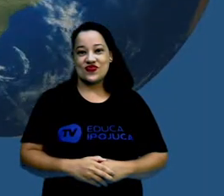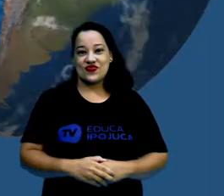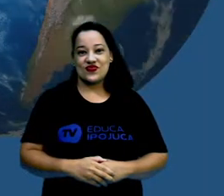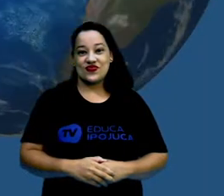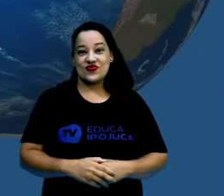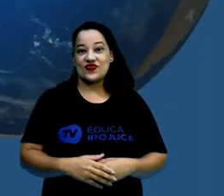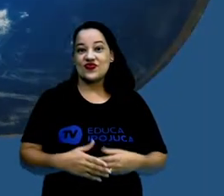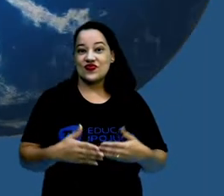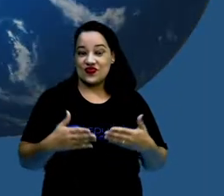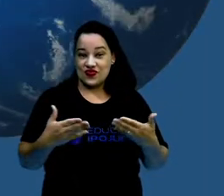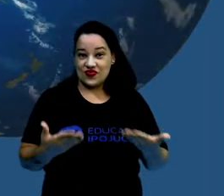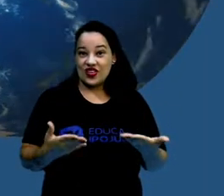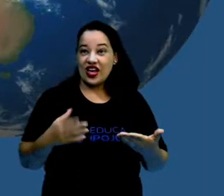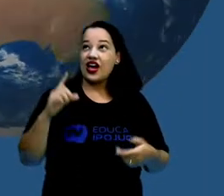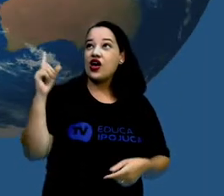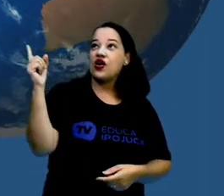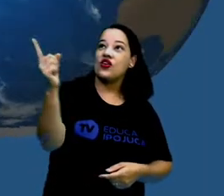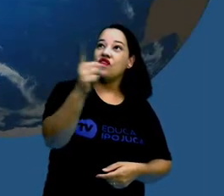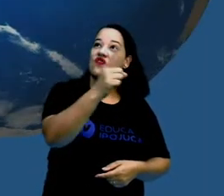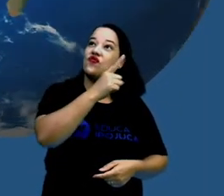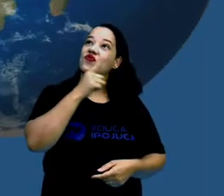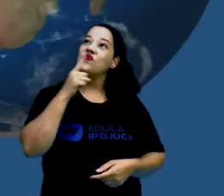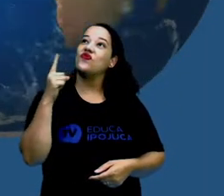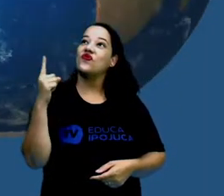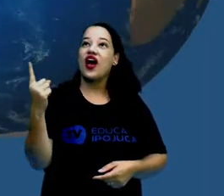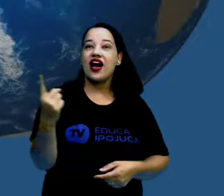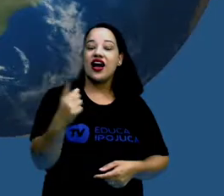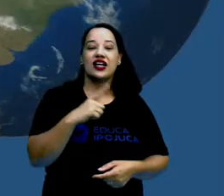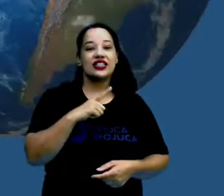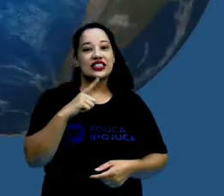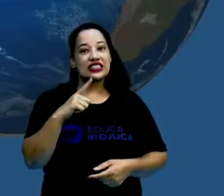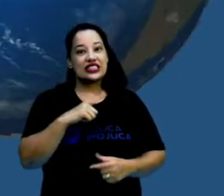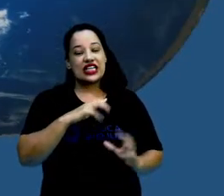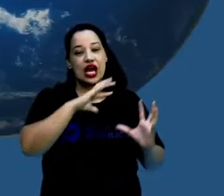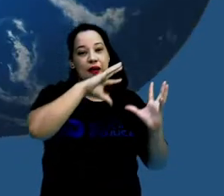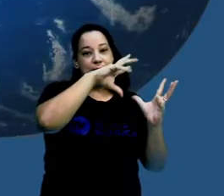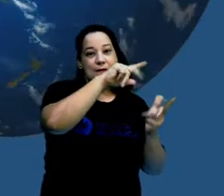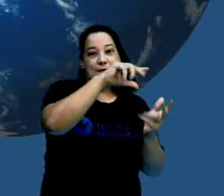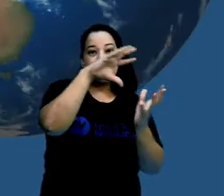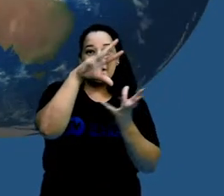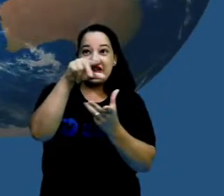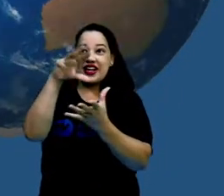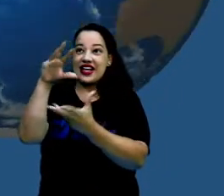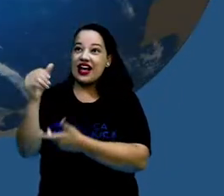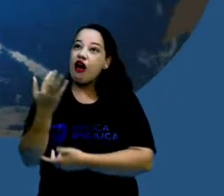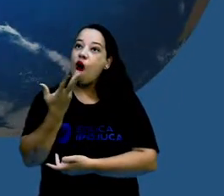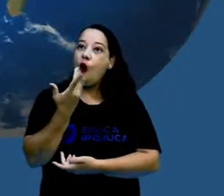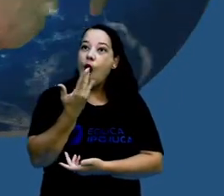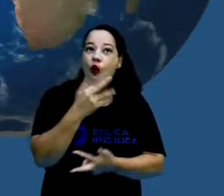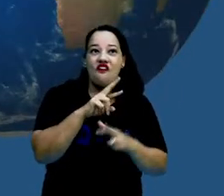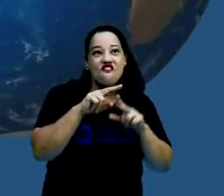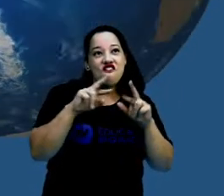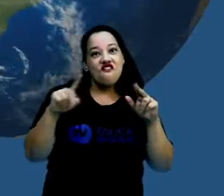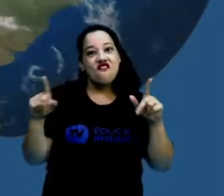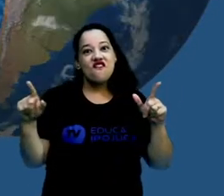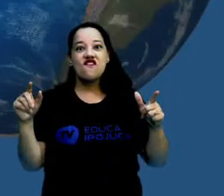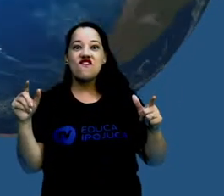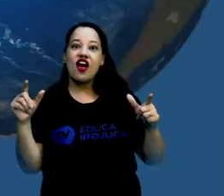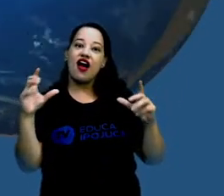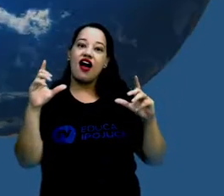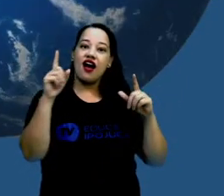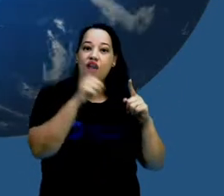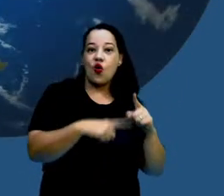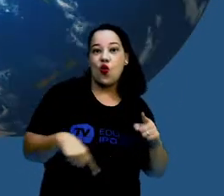E nesse universo tão gigante, que tem planetas de todo tipo e cor, o nosso círculo viajante